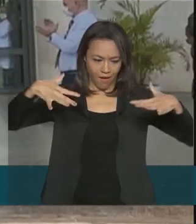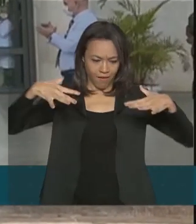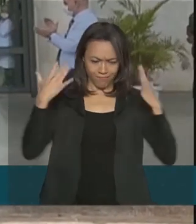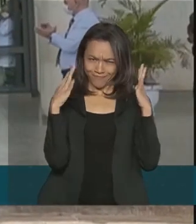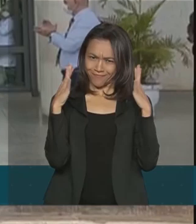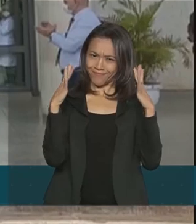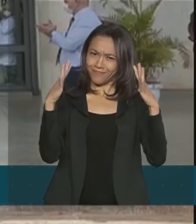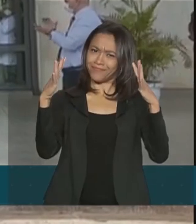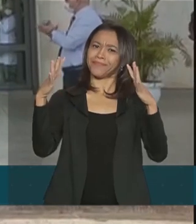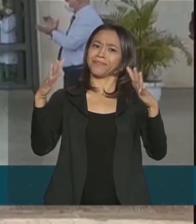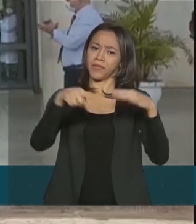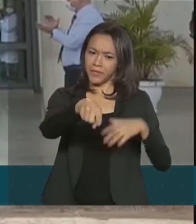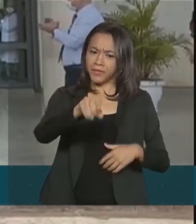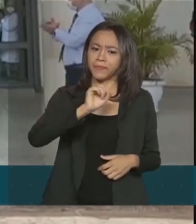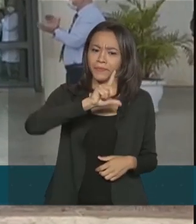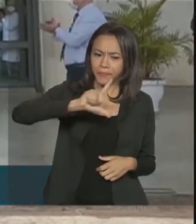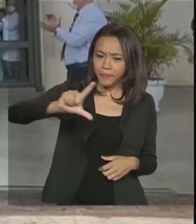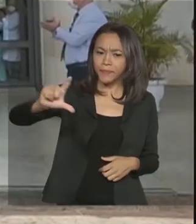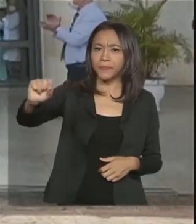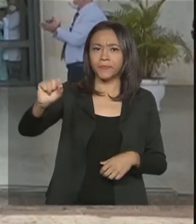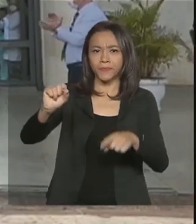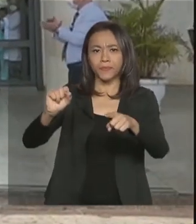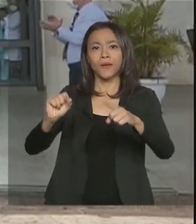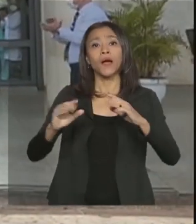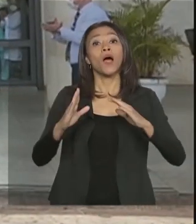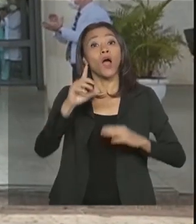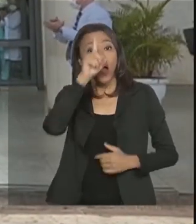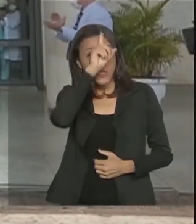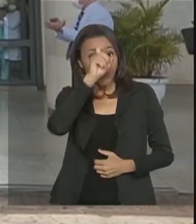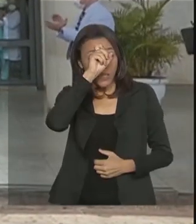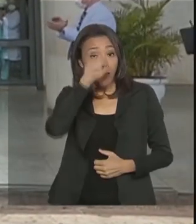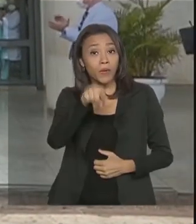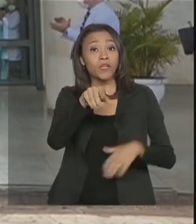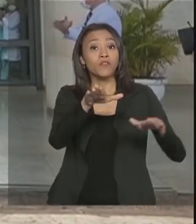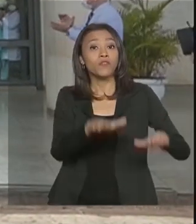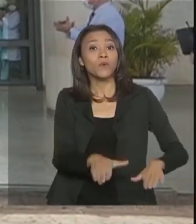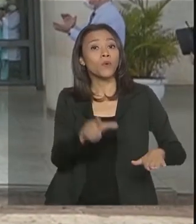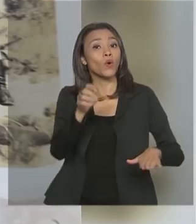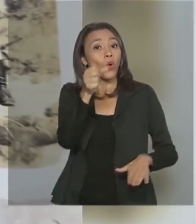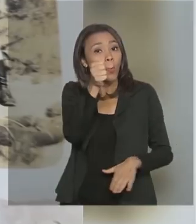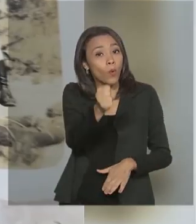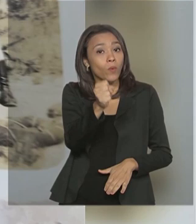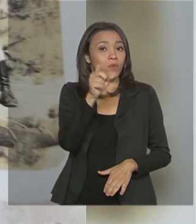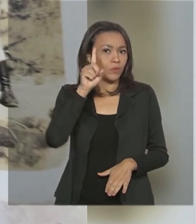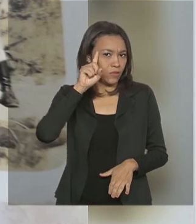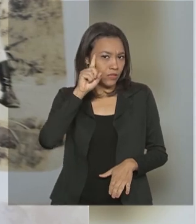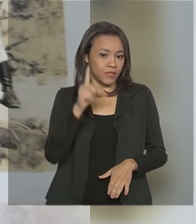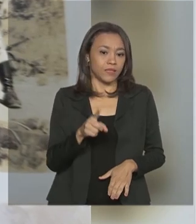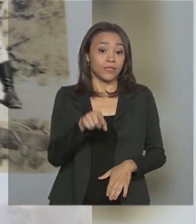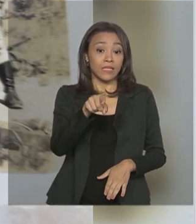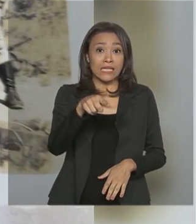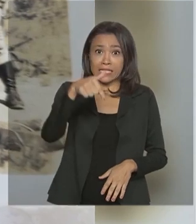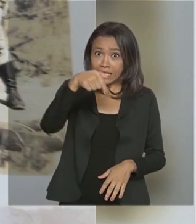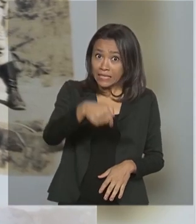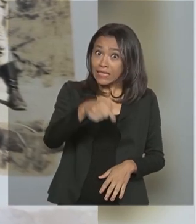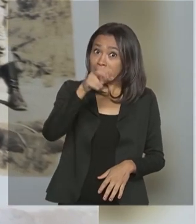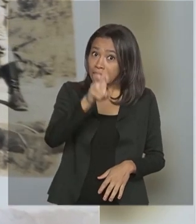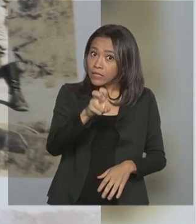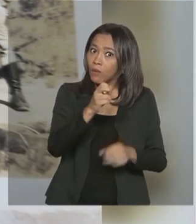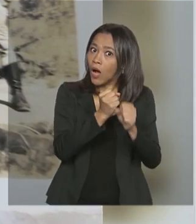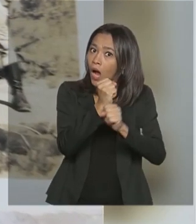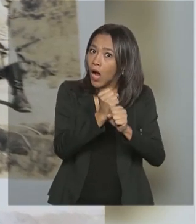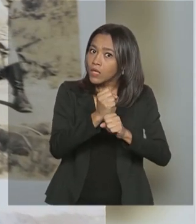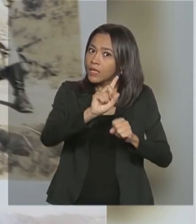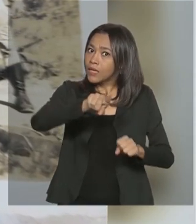o ex-combatente deixou o hospital em Brasília, onde ficou internado por oito dias. 75 anos depois de